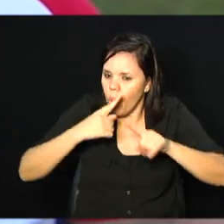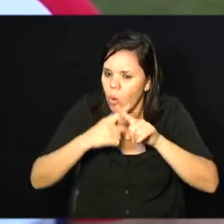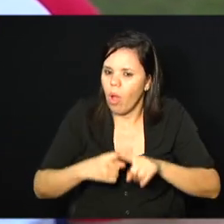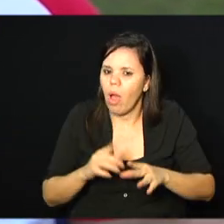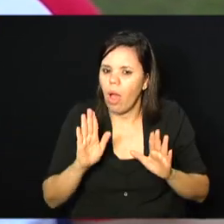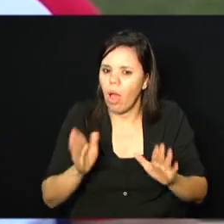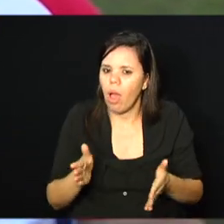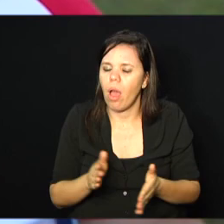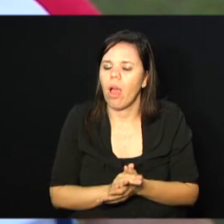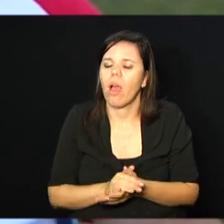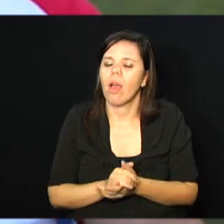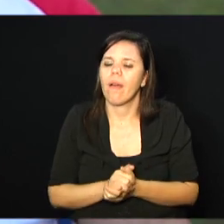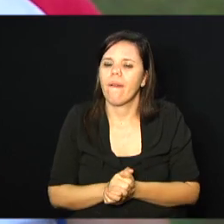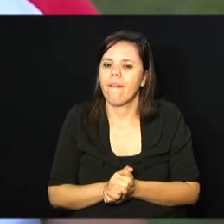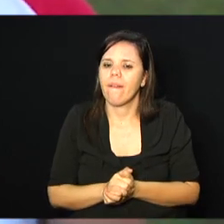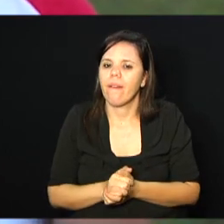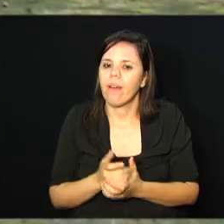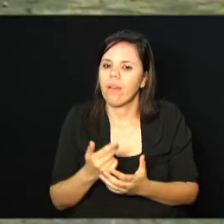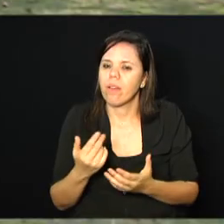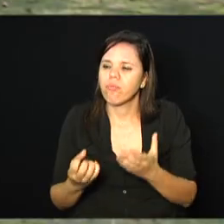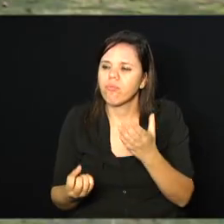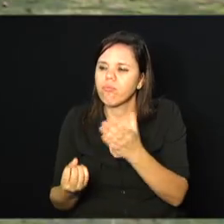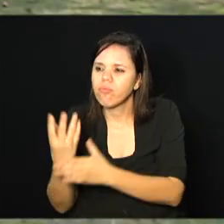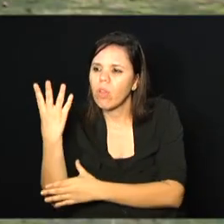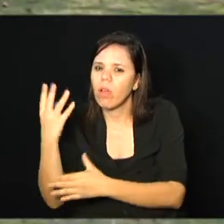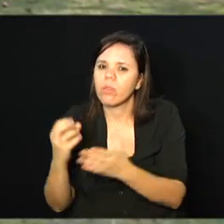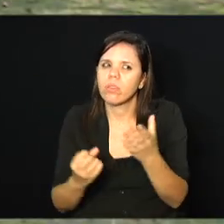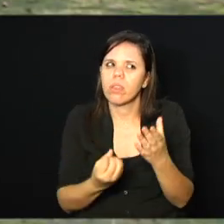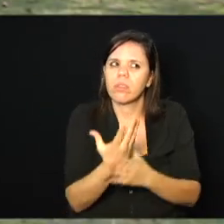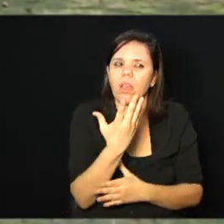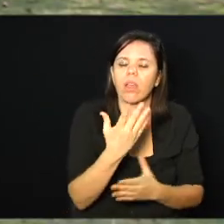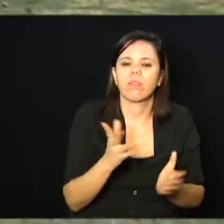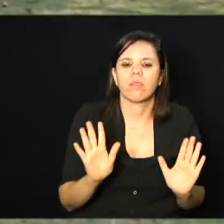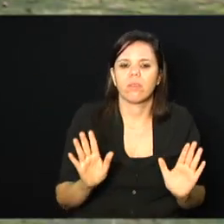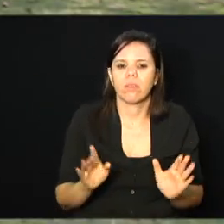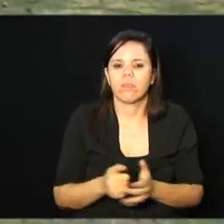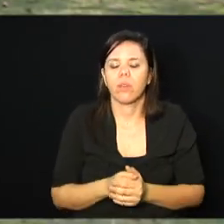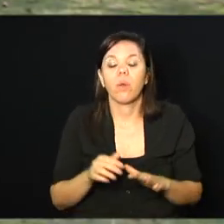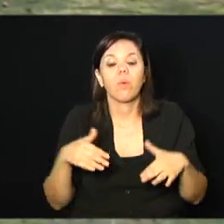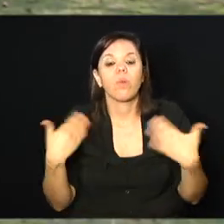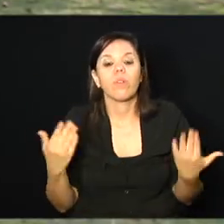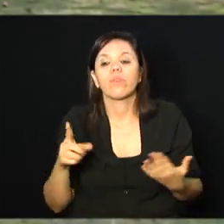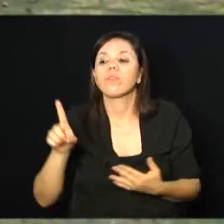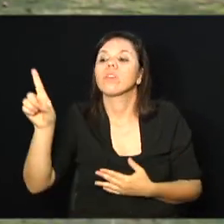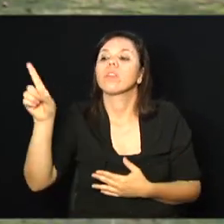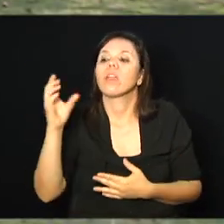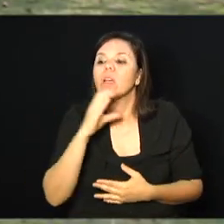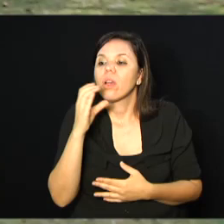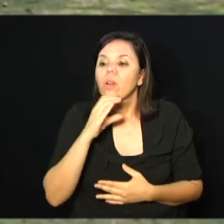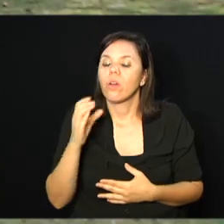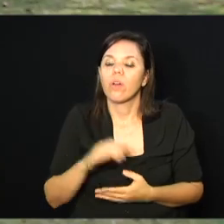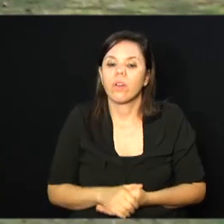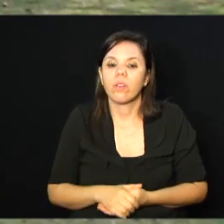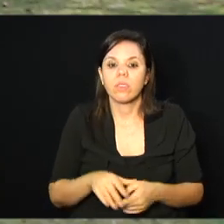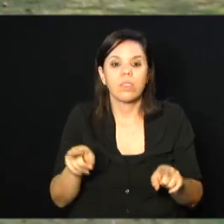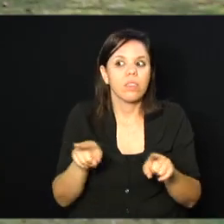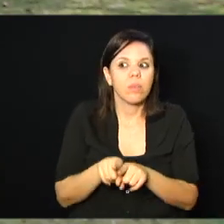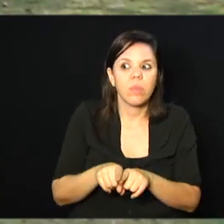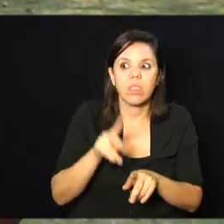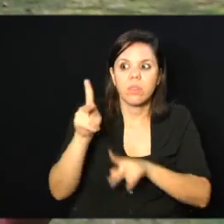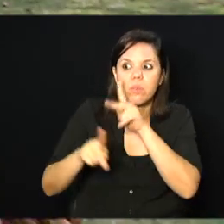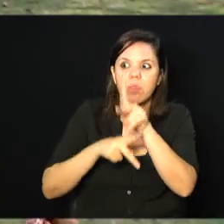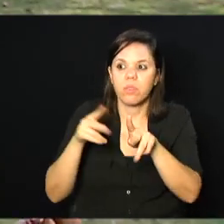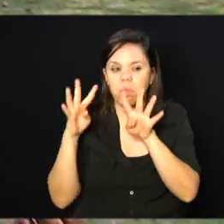vai aparecendo ao redor disso, né? É, além... Quando vocês estão lá correndo, vocês acabam chamando a atenção. Vocês ganham